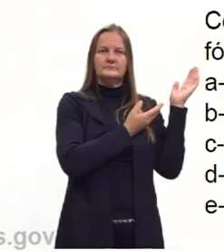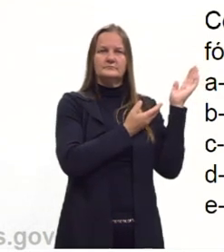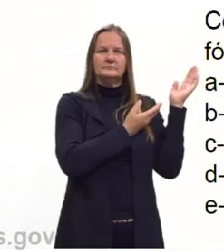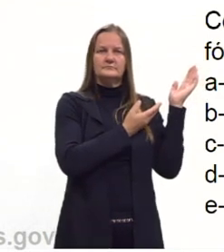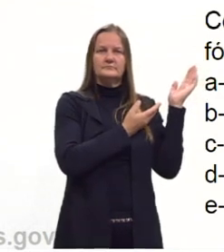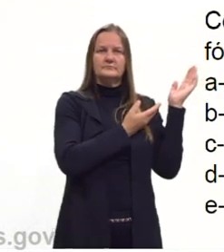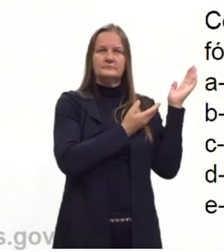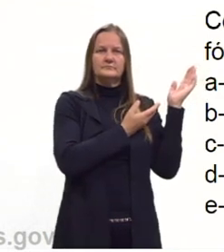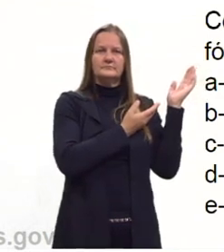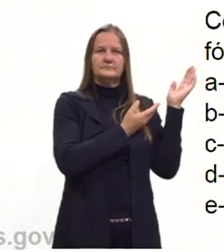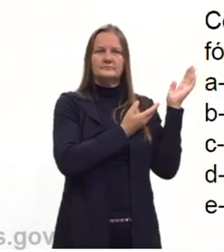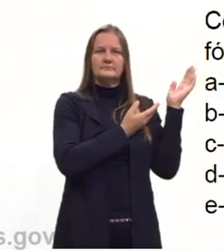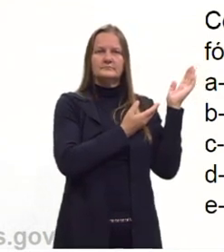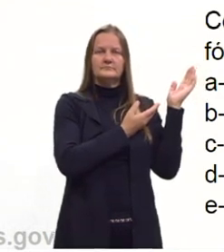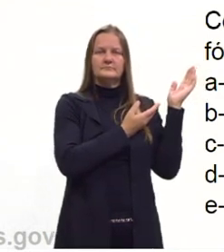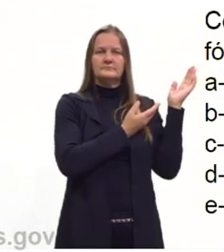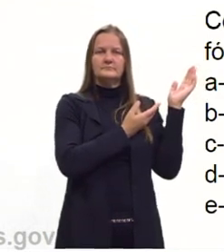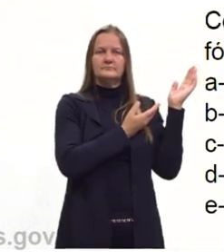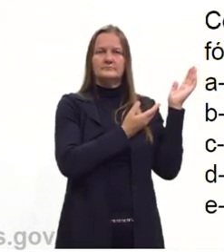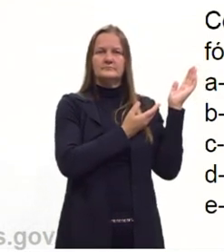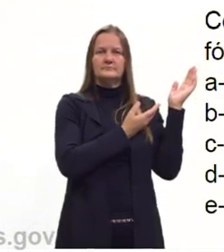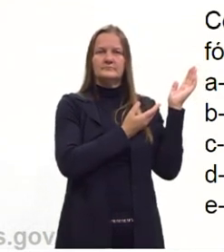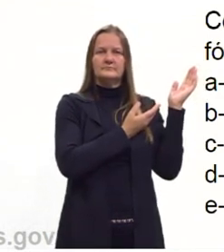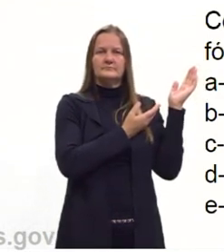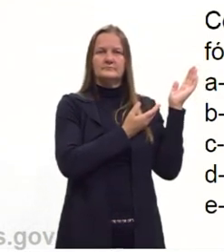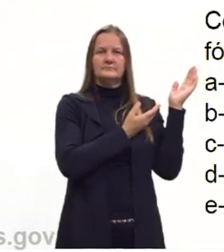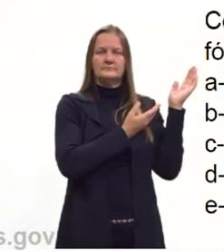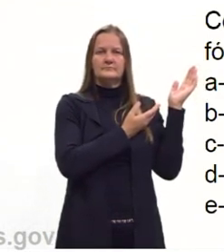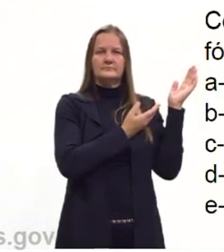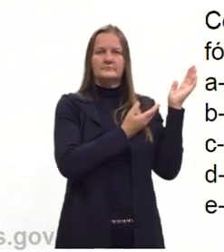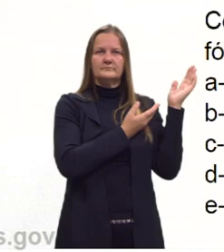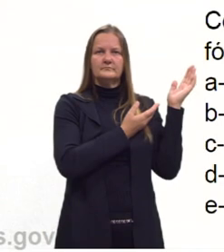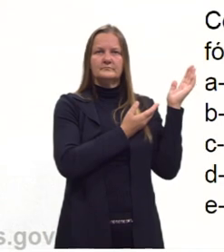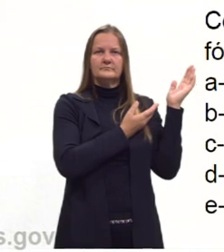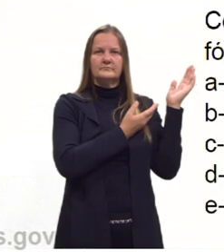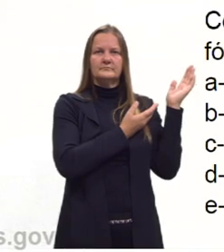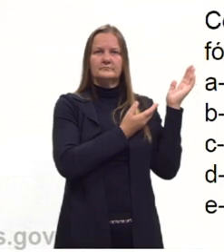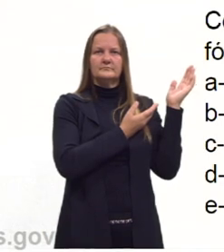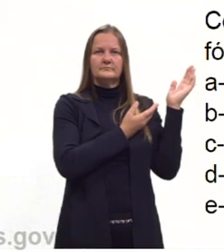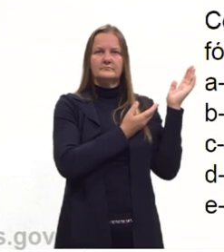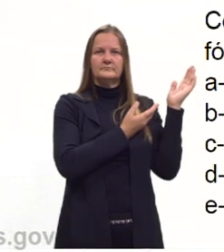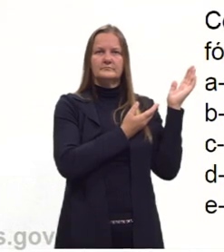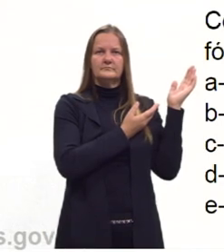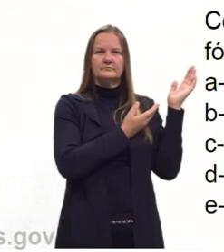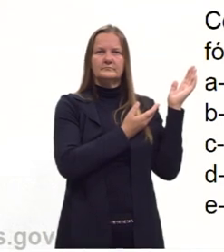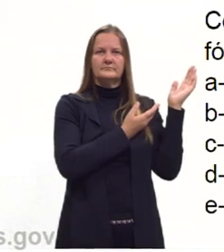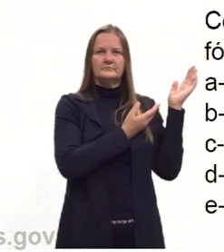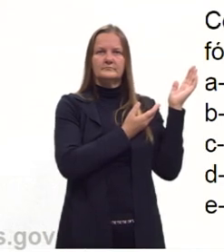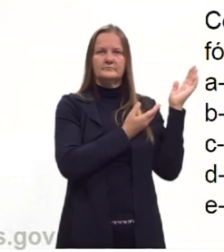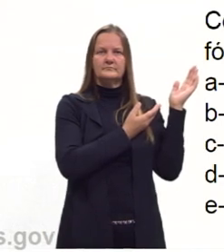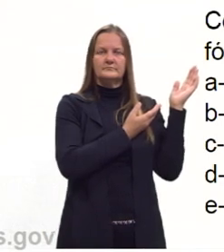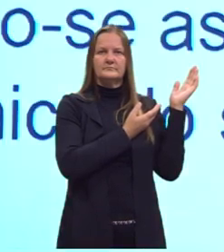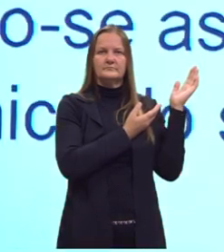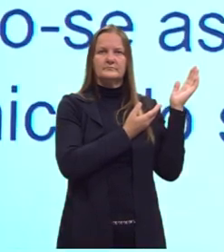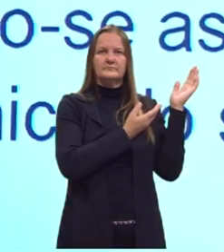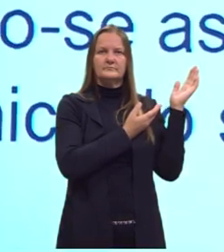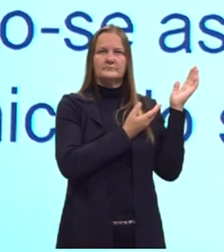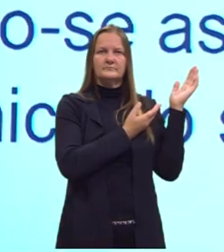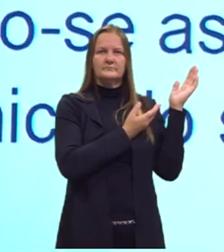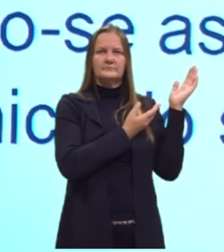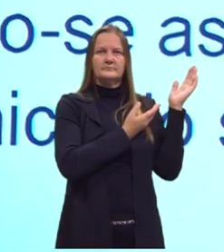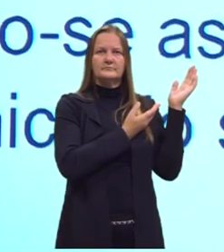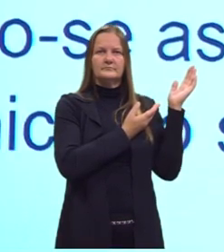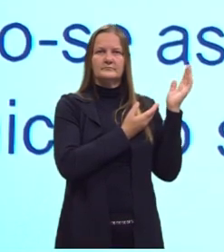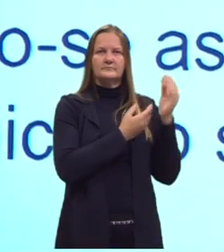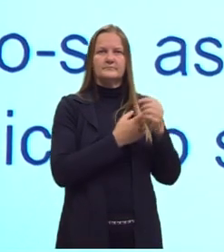um neste primeiro composto, mais dois no segundo composto. E aqui aparece um